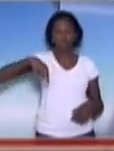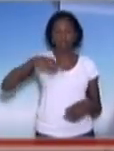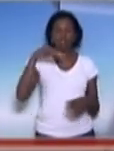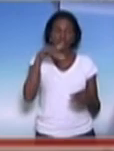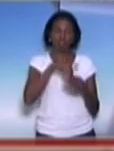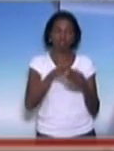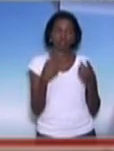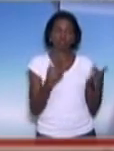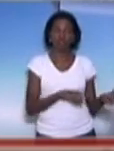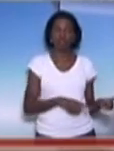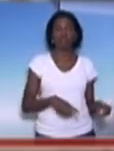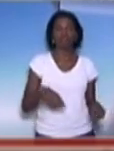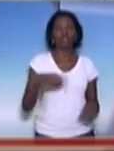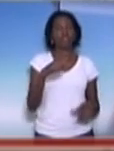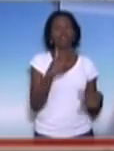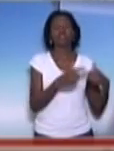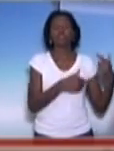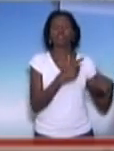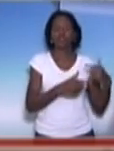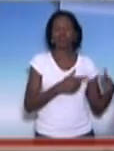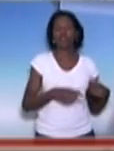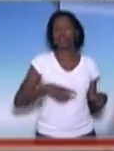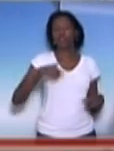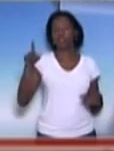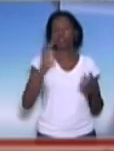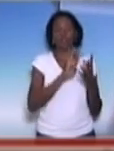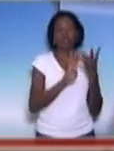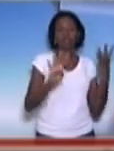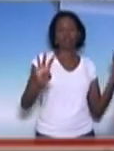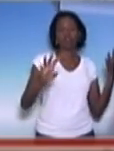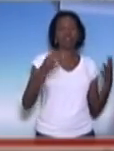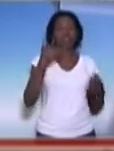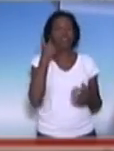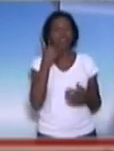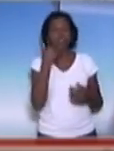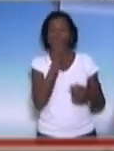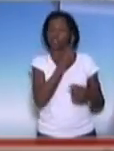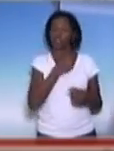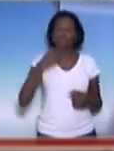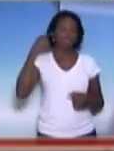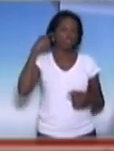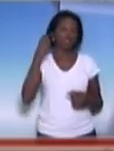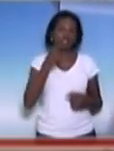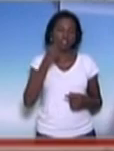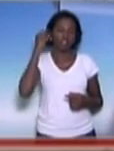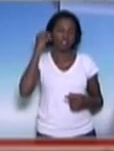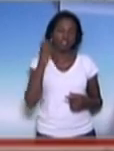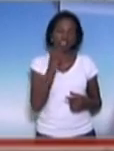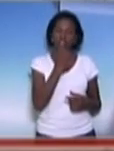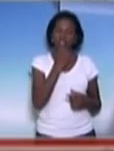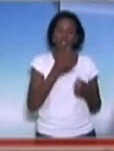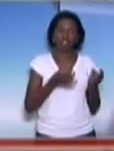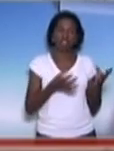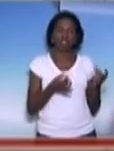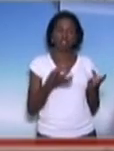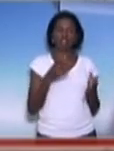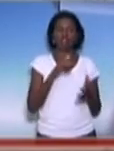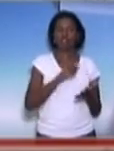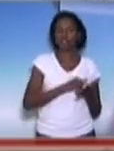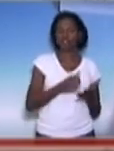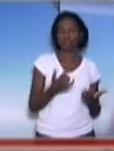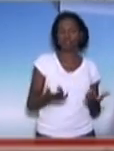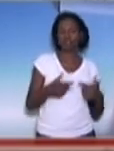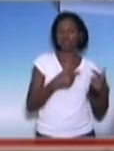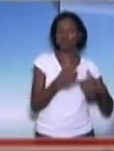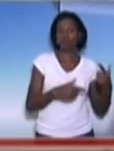na feira, no telemarketing, para depois voltar novamente a lecionar. Anase. É um verdadeiro absurdo. Então, senhora presidente, para concluir